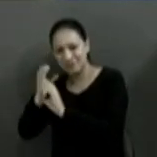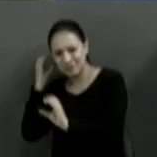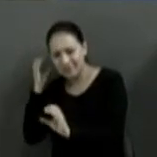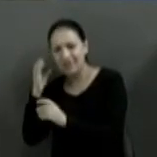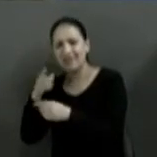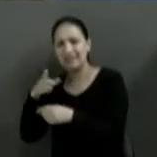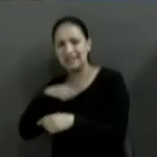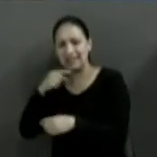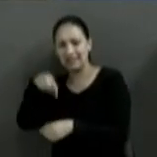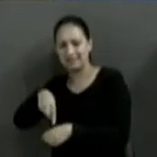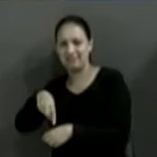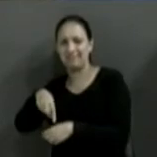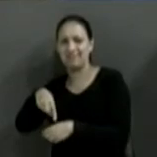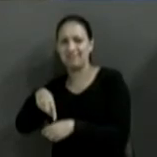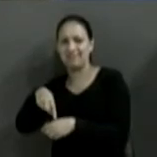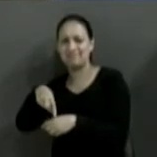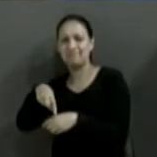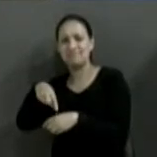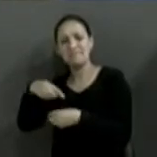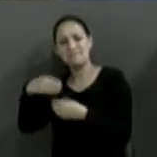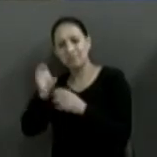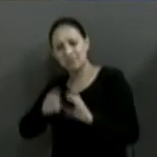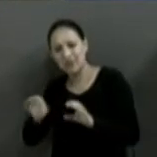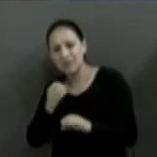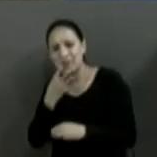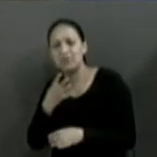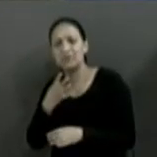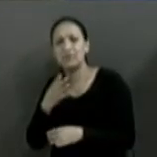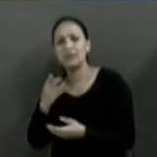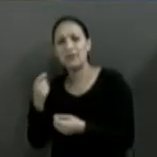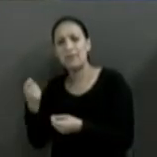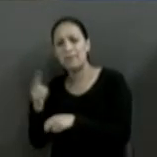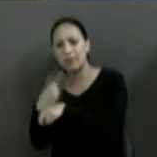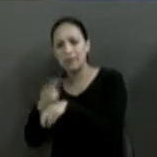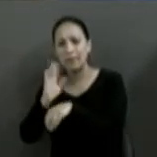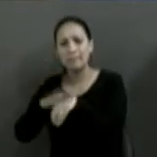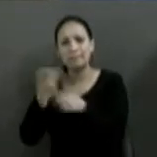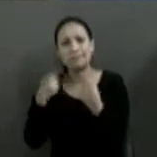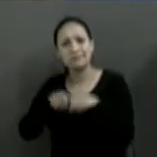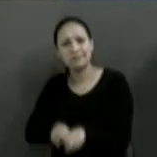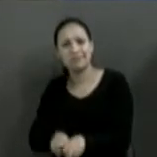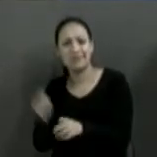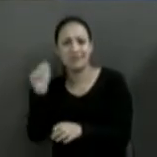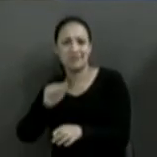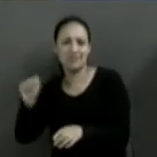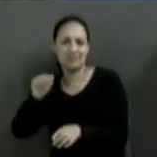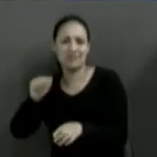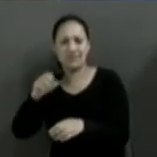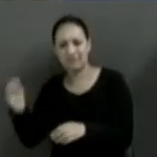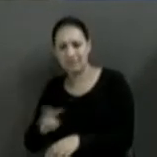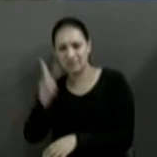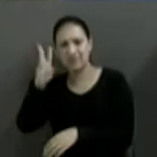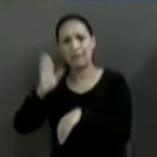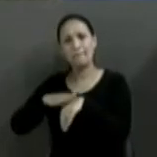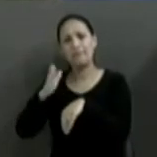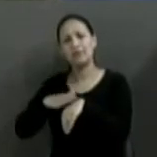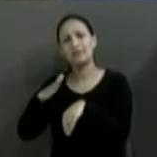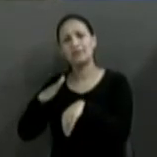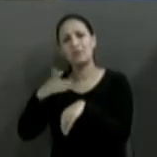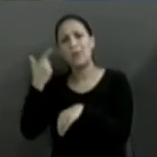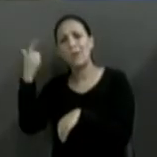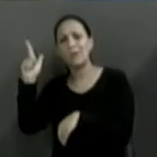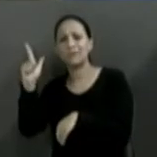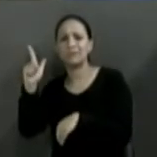Campo Bom e a gente buscar parcerias com essas associações e também valorizar muitos quadros de